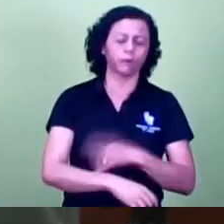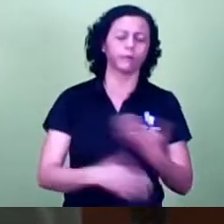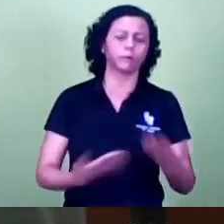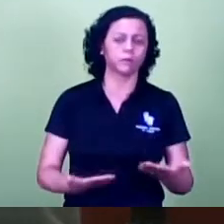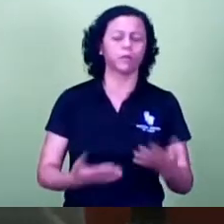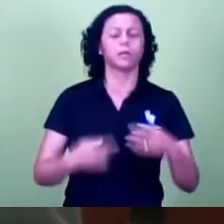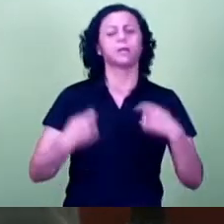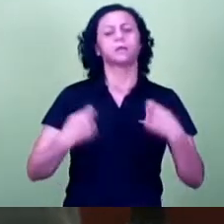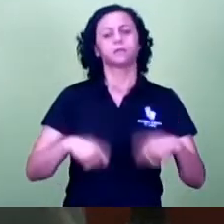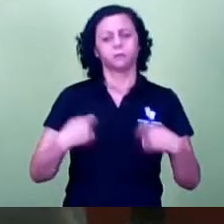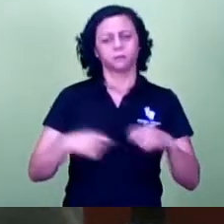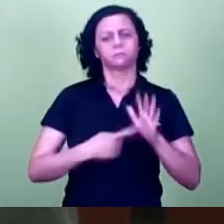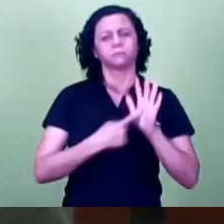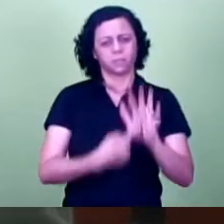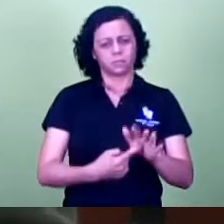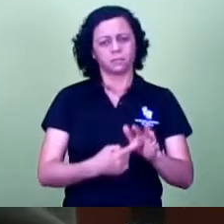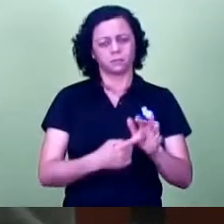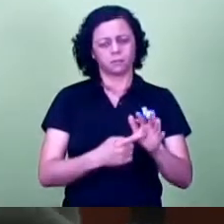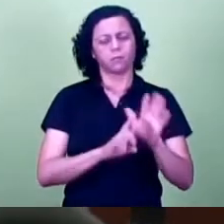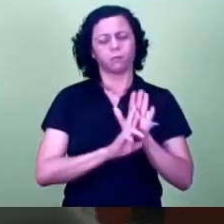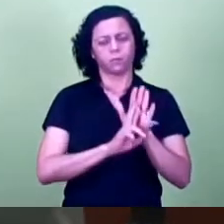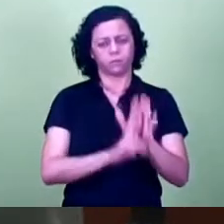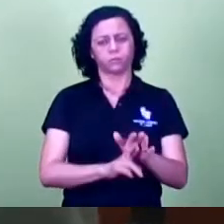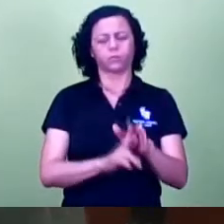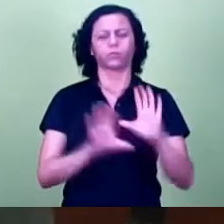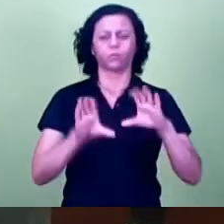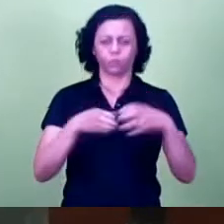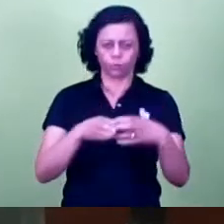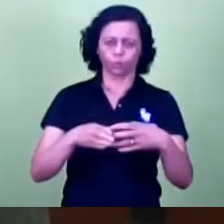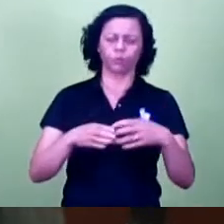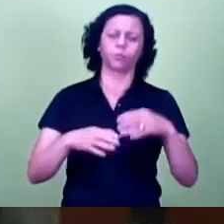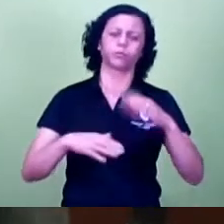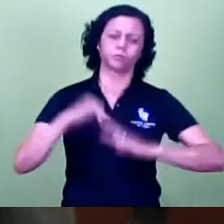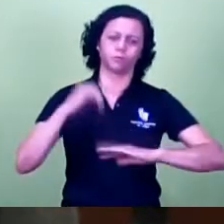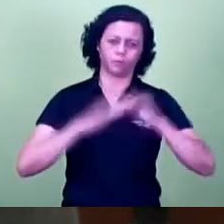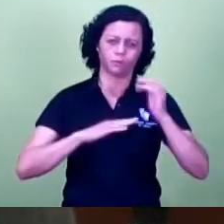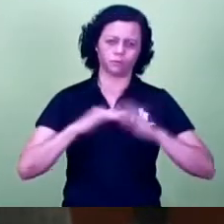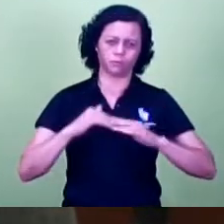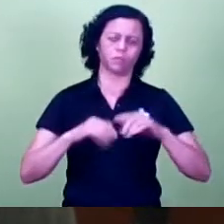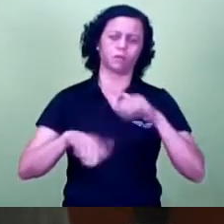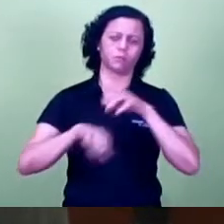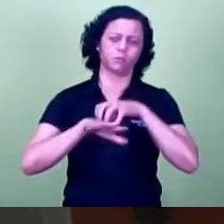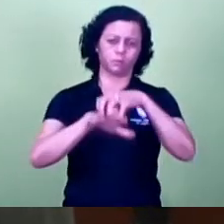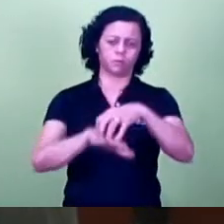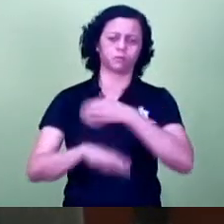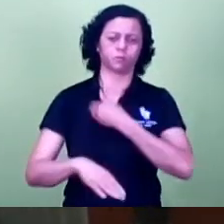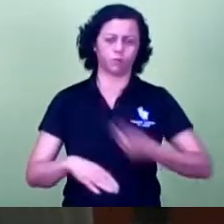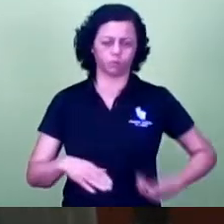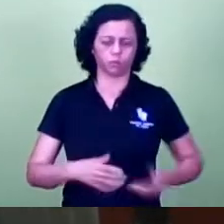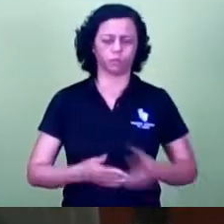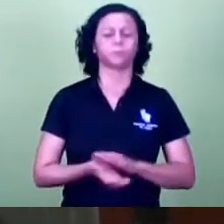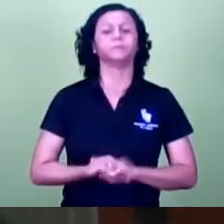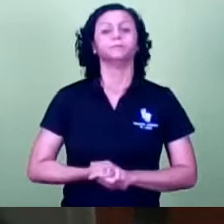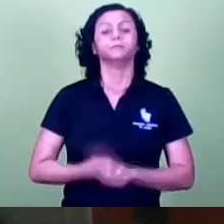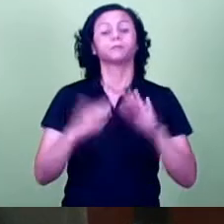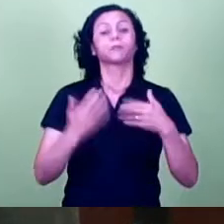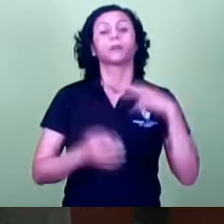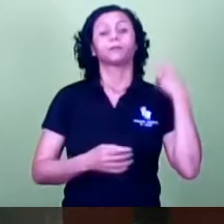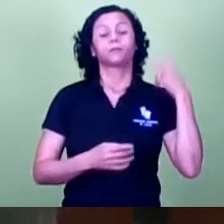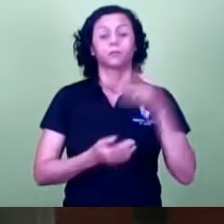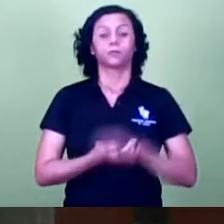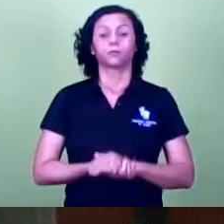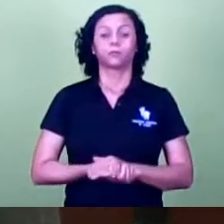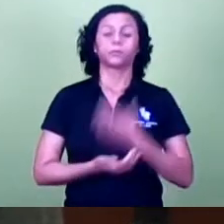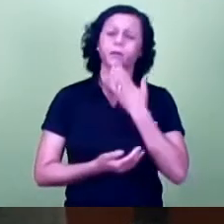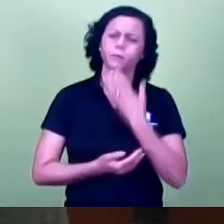apresentado até pelo representante da classe que também esteve presente na audiência. Vereador, o senhor tem uma solicitação